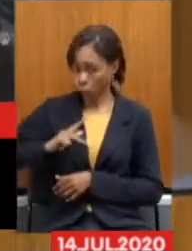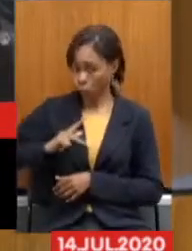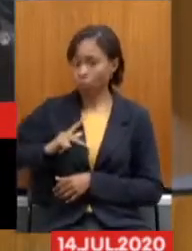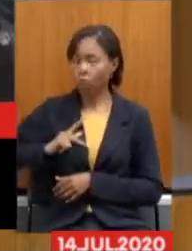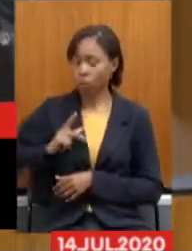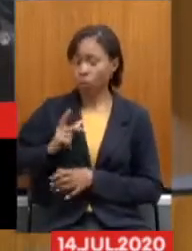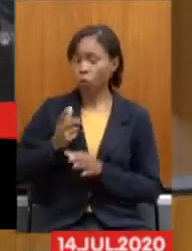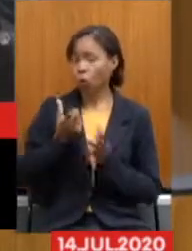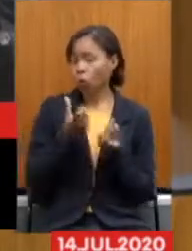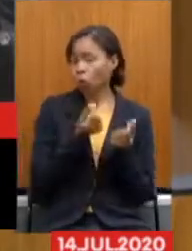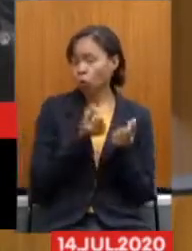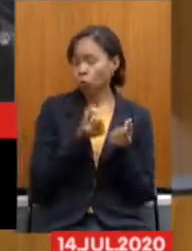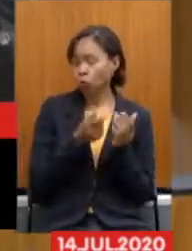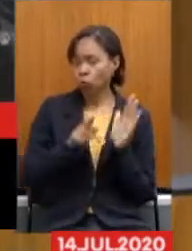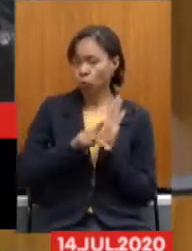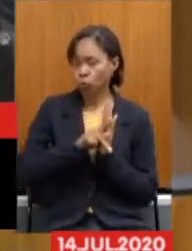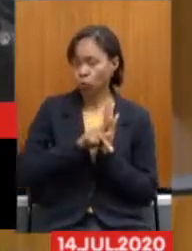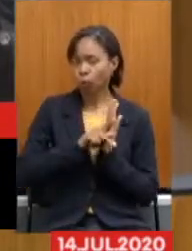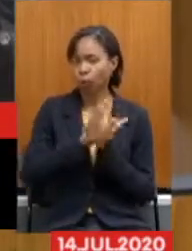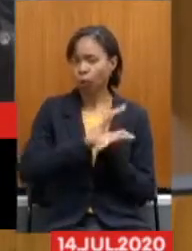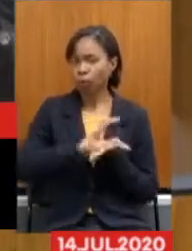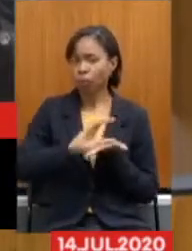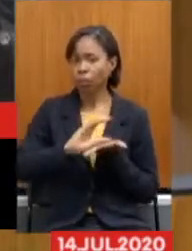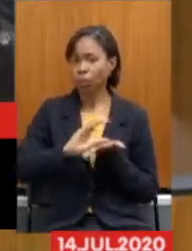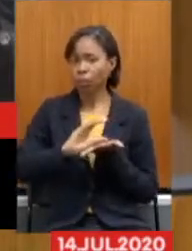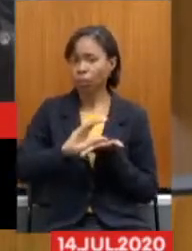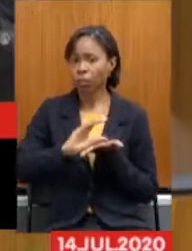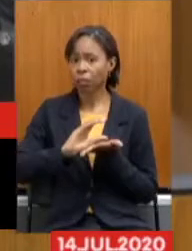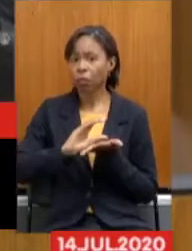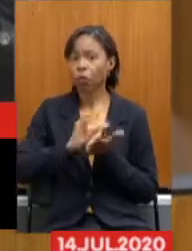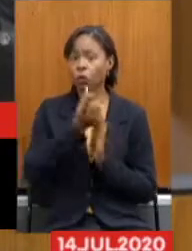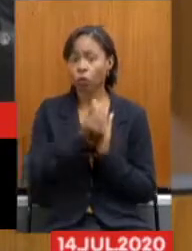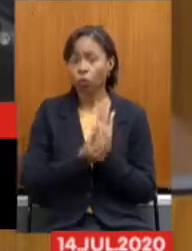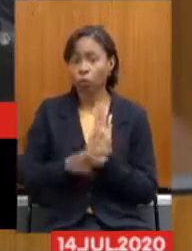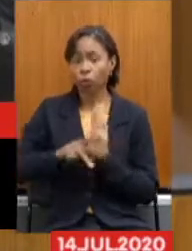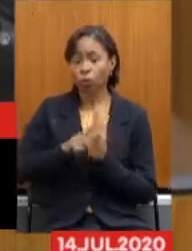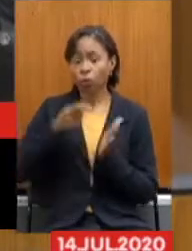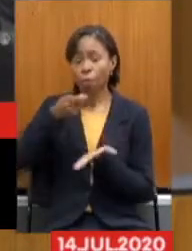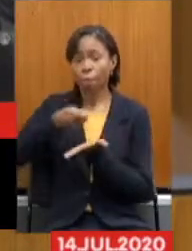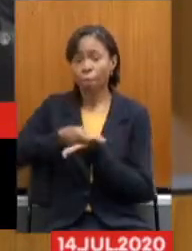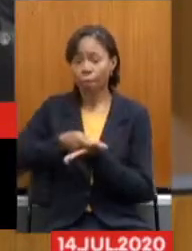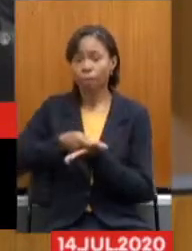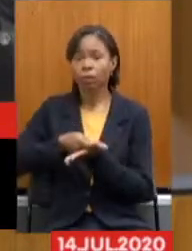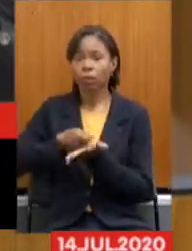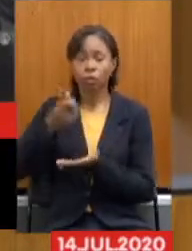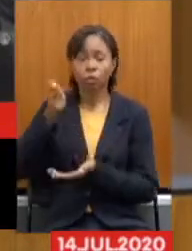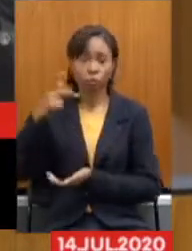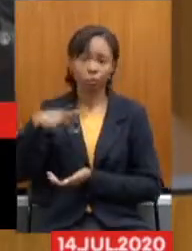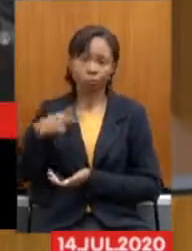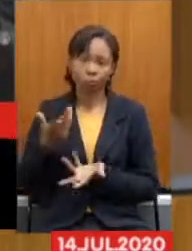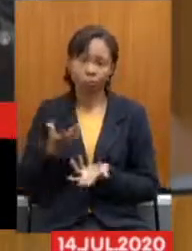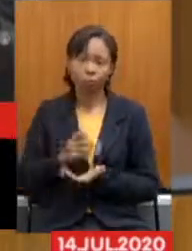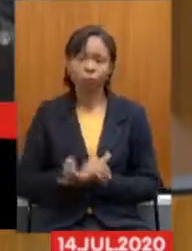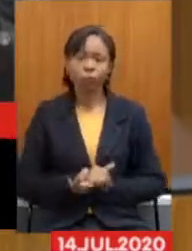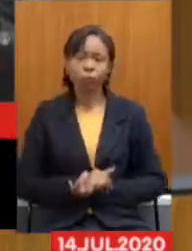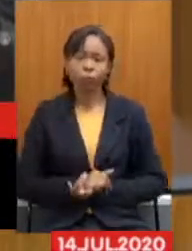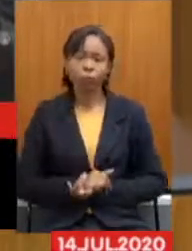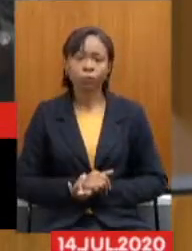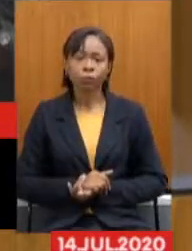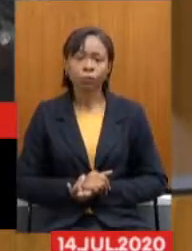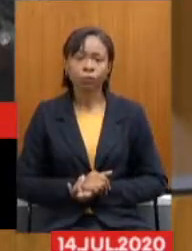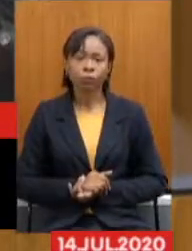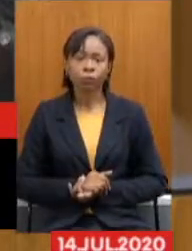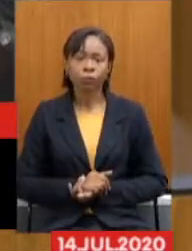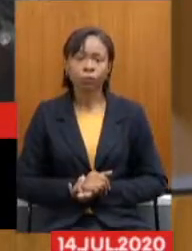relativos dos valores necessários ao pagamento do benefício de aposentadoria. E aqui,